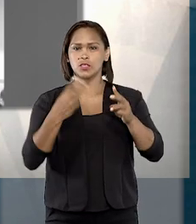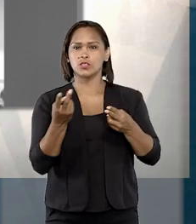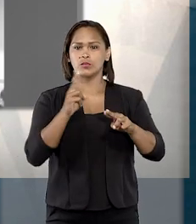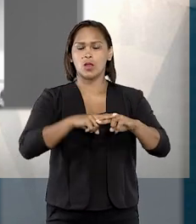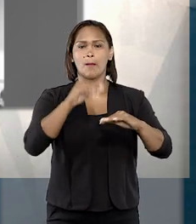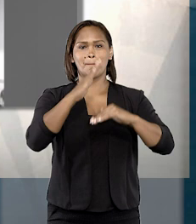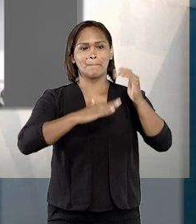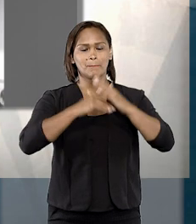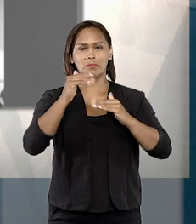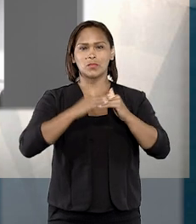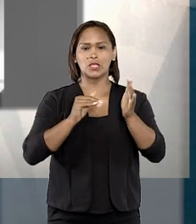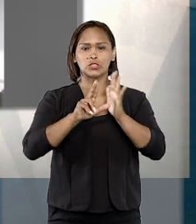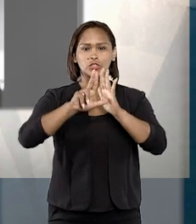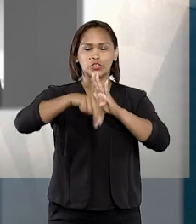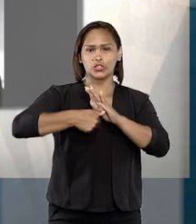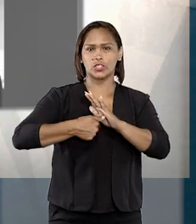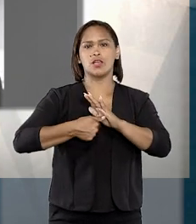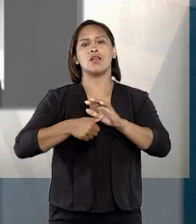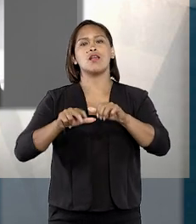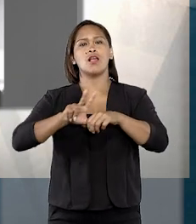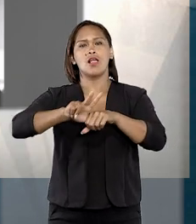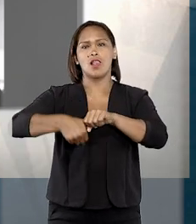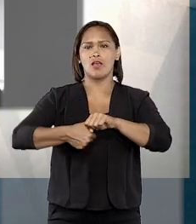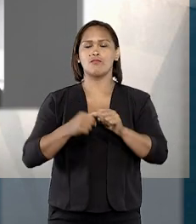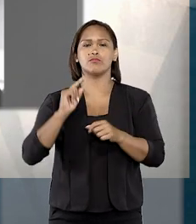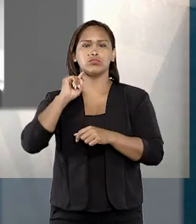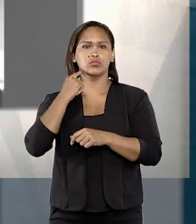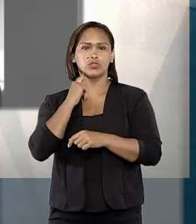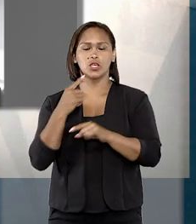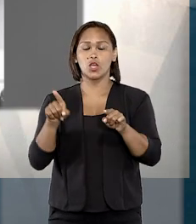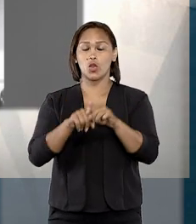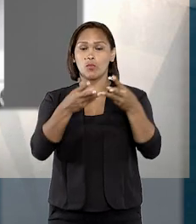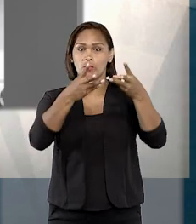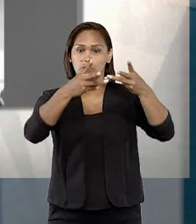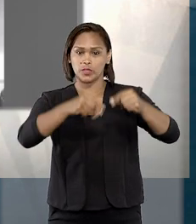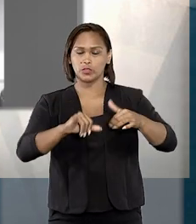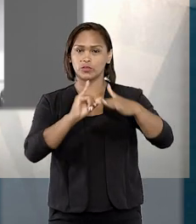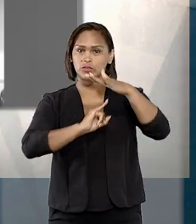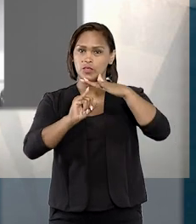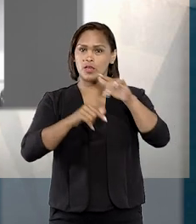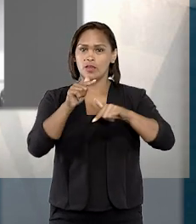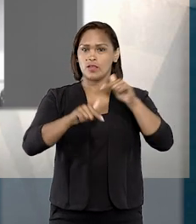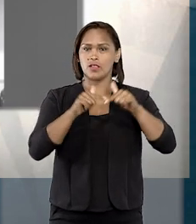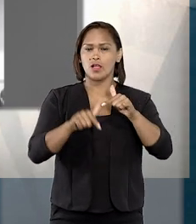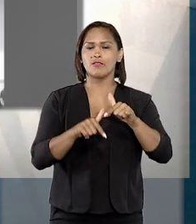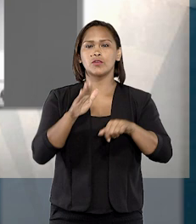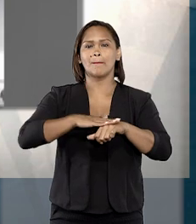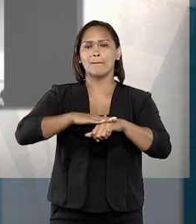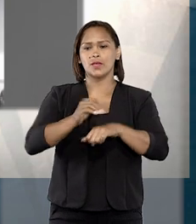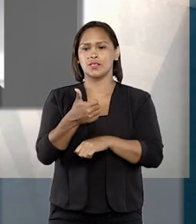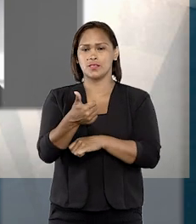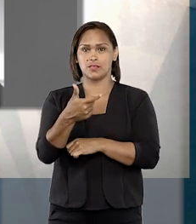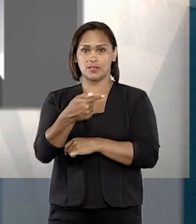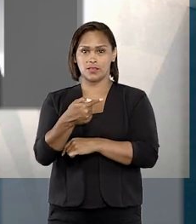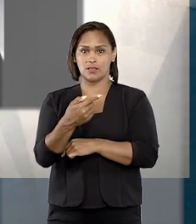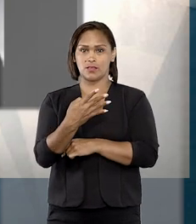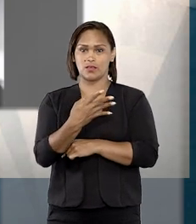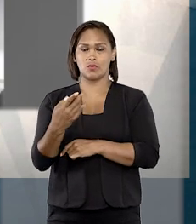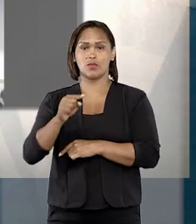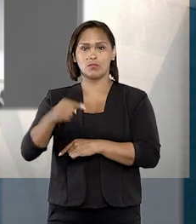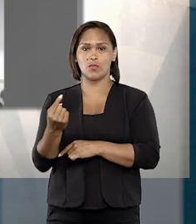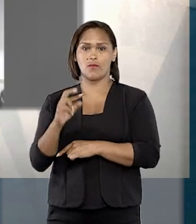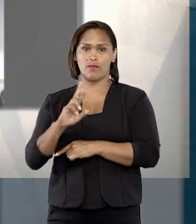prisão pela prática de peculato e lavagem de capitais. O prejuízo para a instituição em que trabalhava foi de mais de R